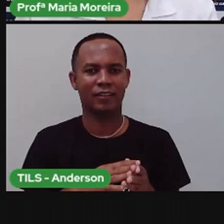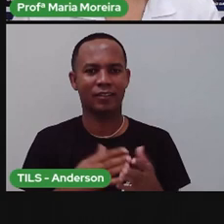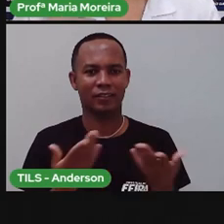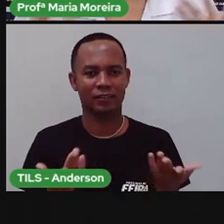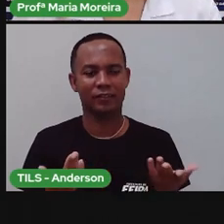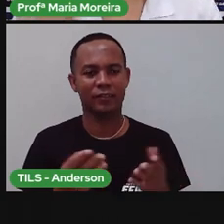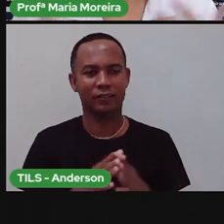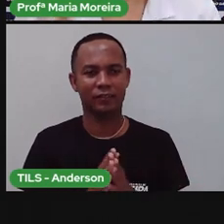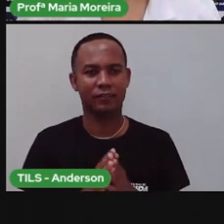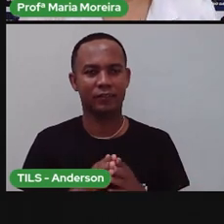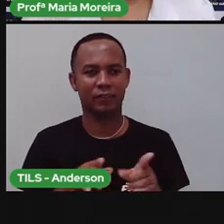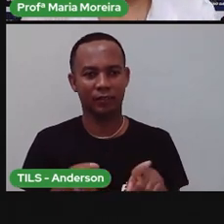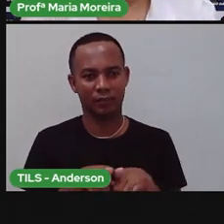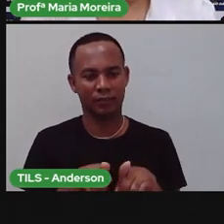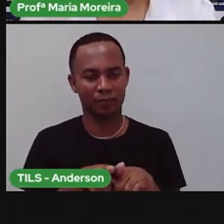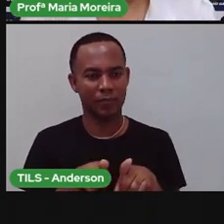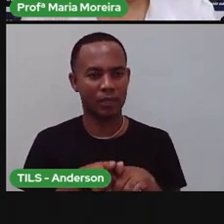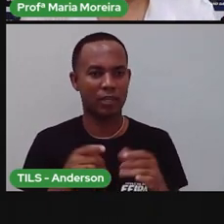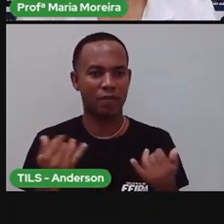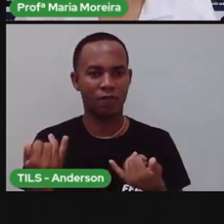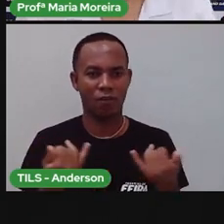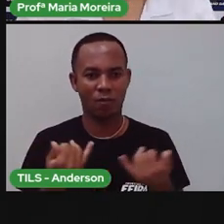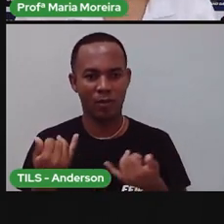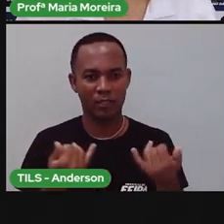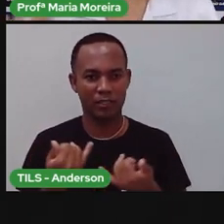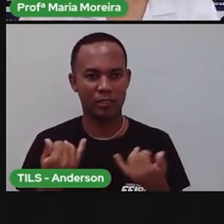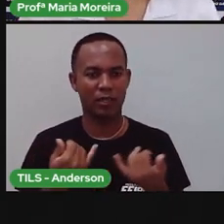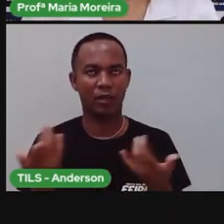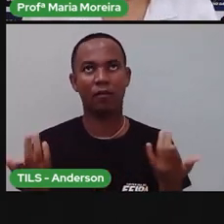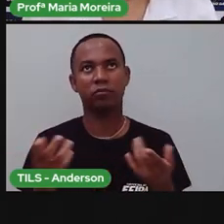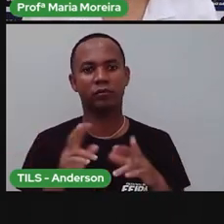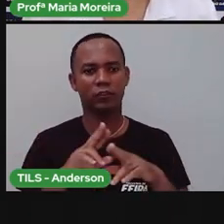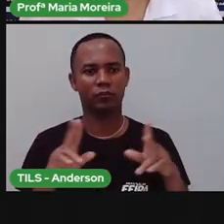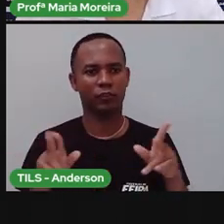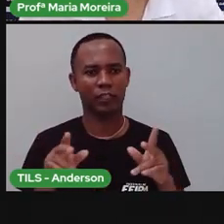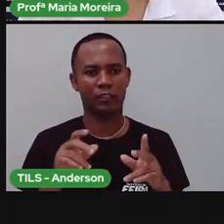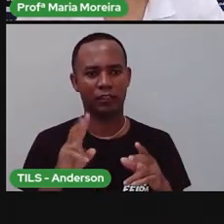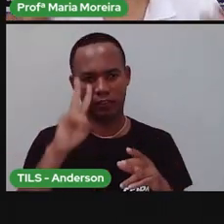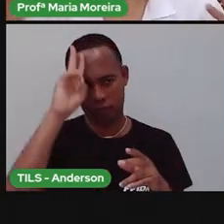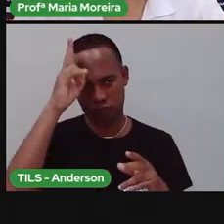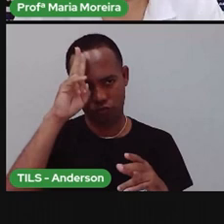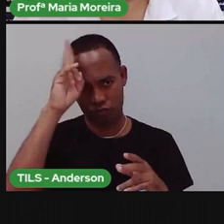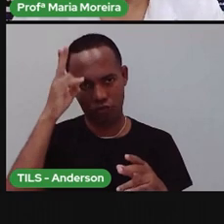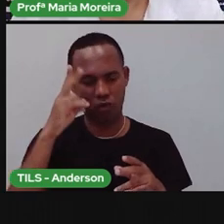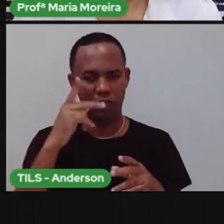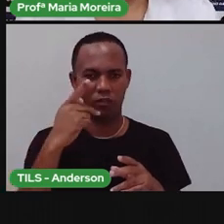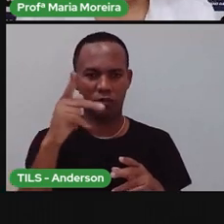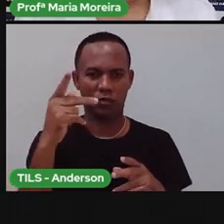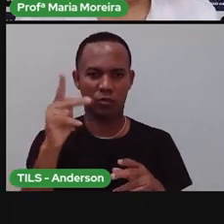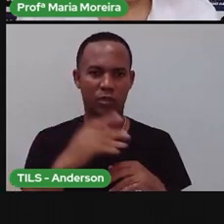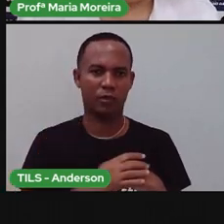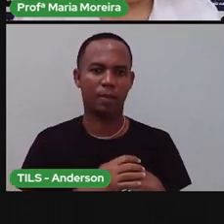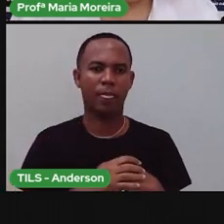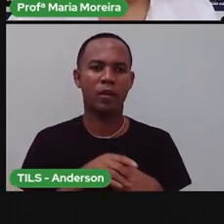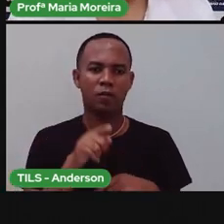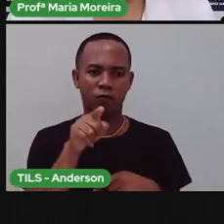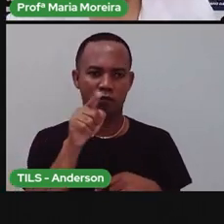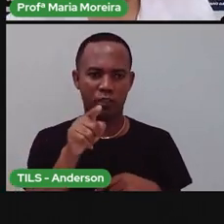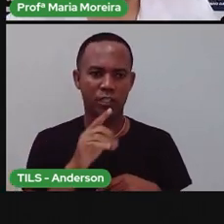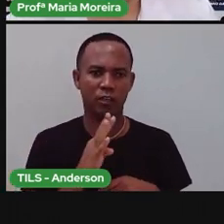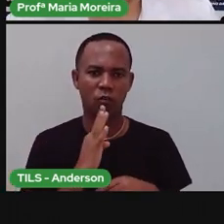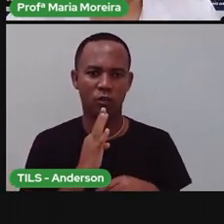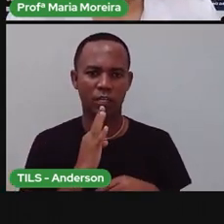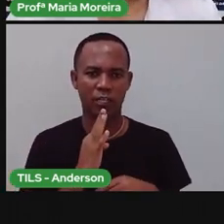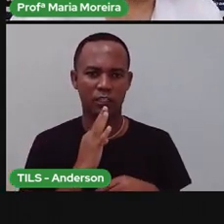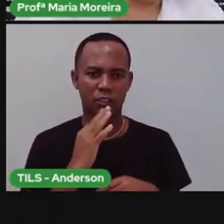E aí, eu iria passar essas informações. E aí, a Pro já conhece a história dela. Então, agora é a hora de vocês conhecerem a história de vocês.